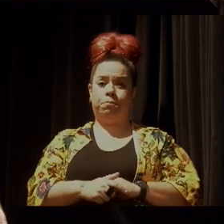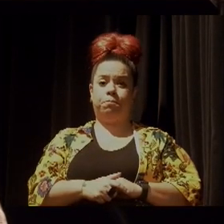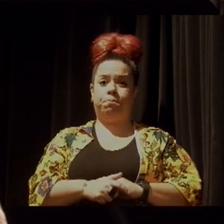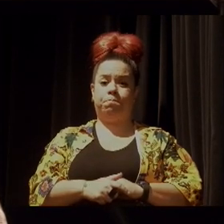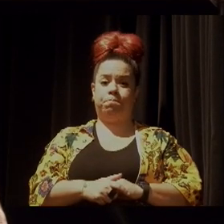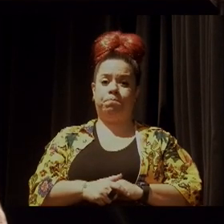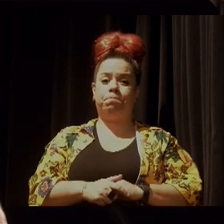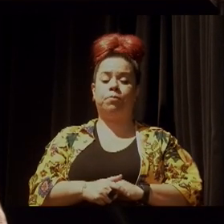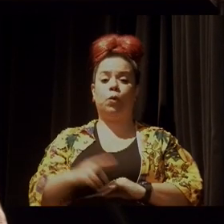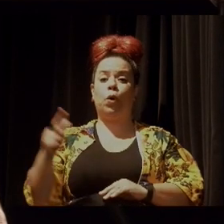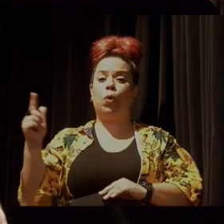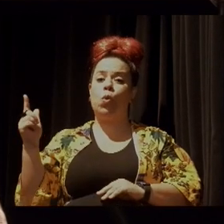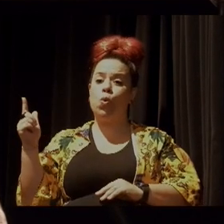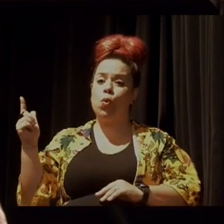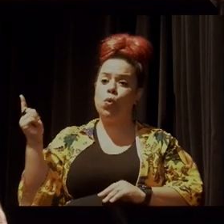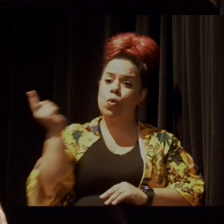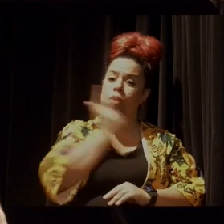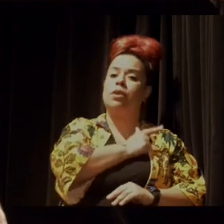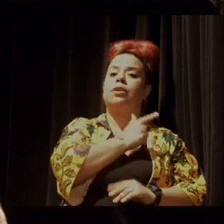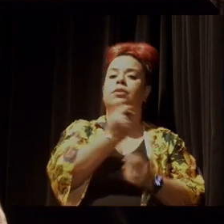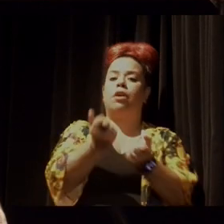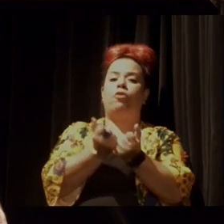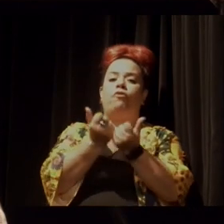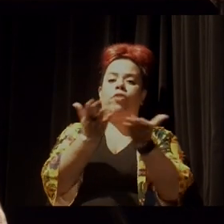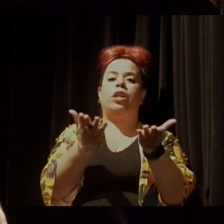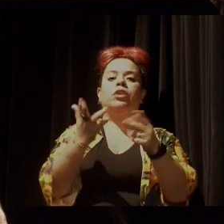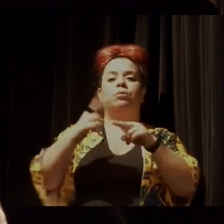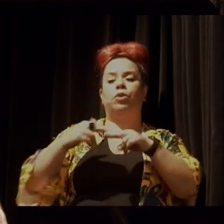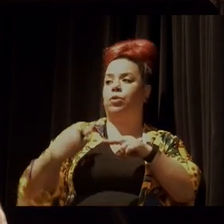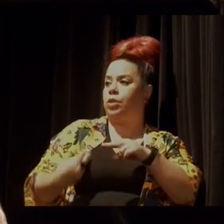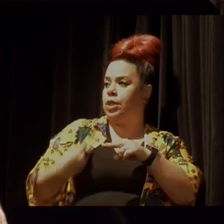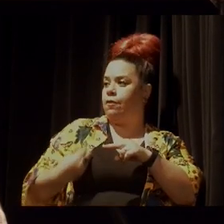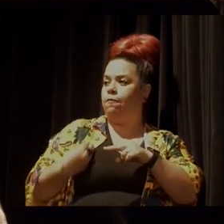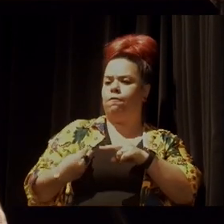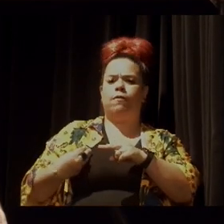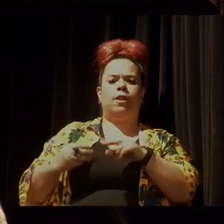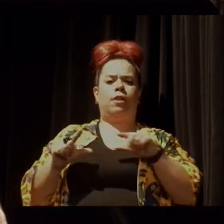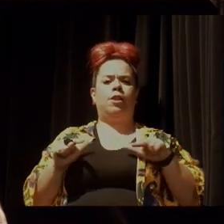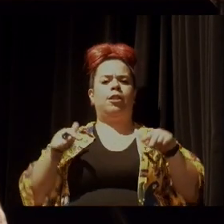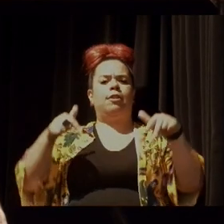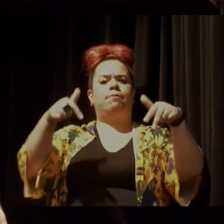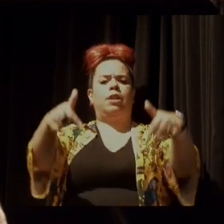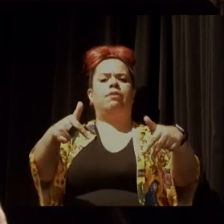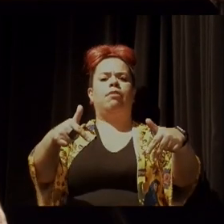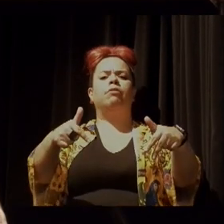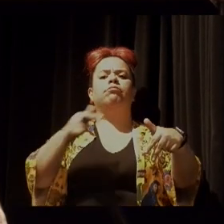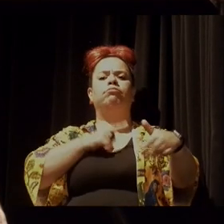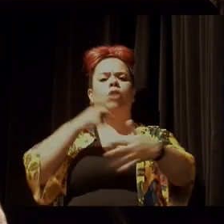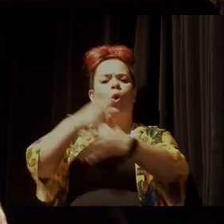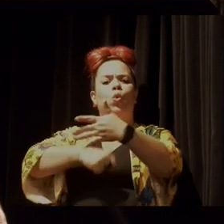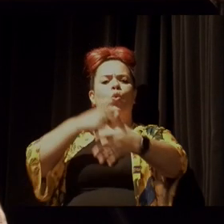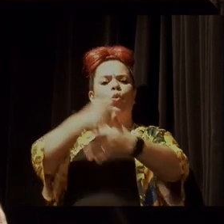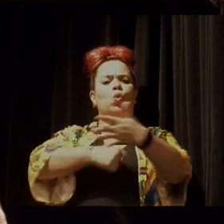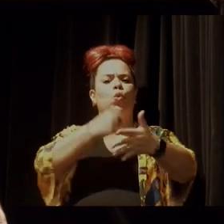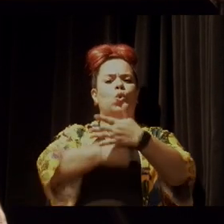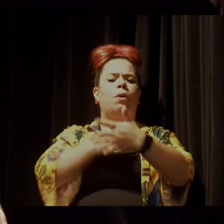E essa conquista, ela traz através também da vida, da militância, do ativismo, da luta dela